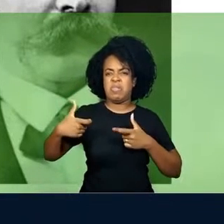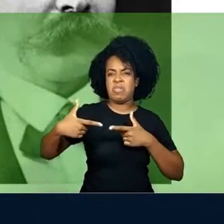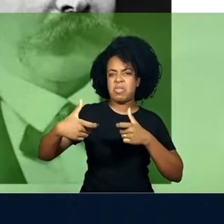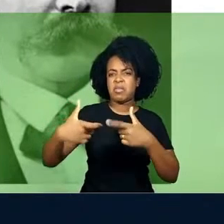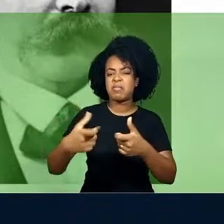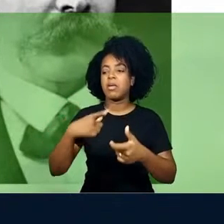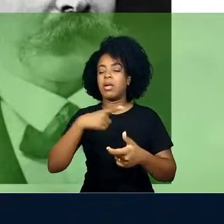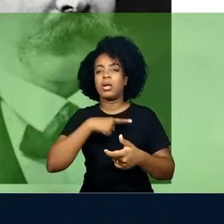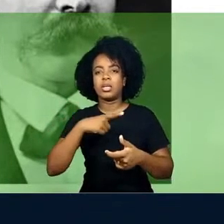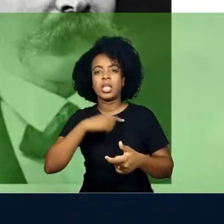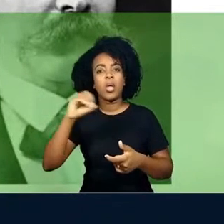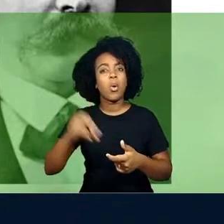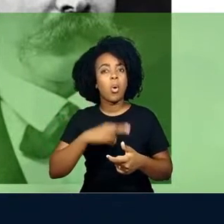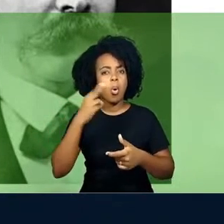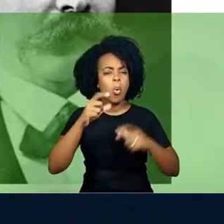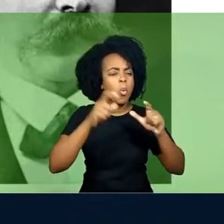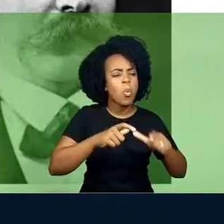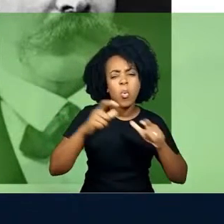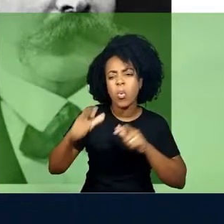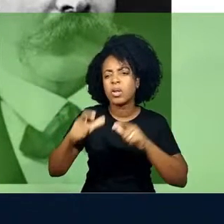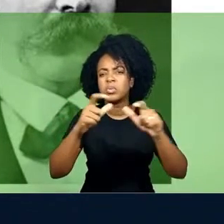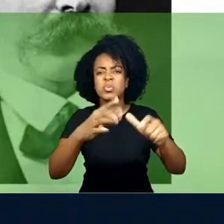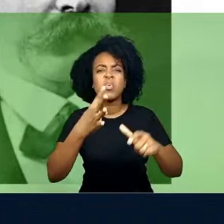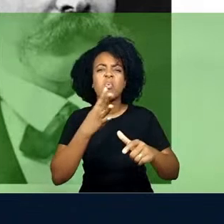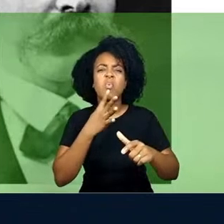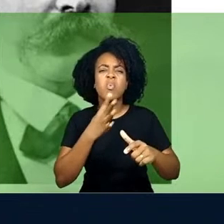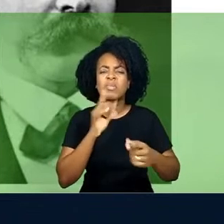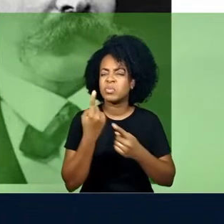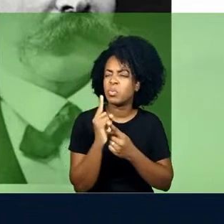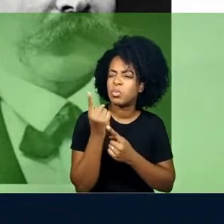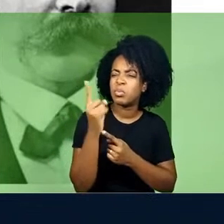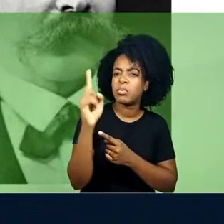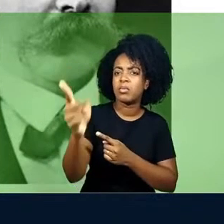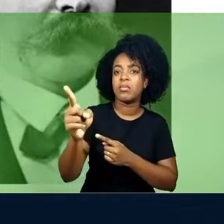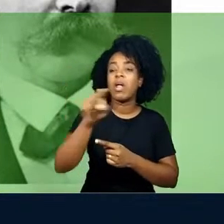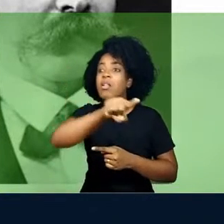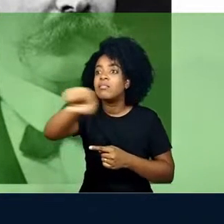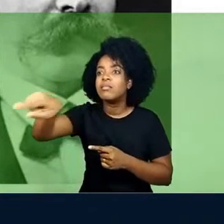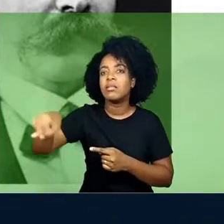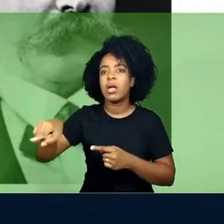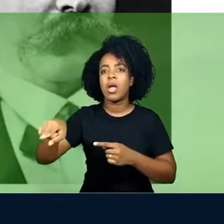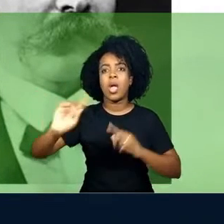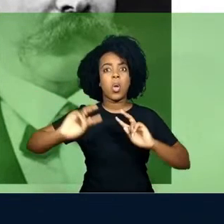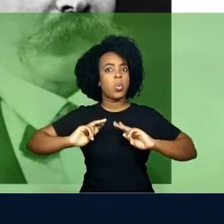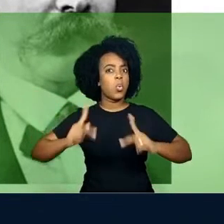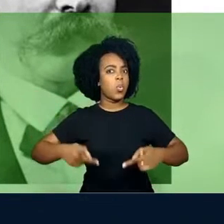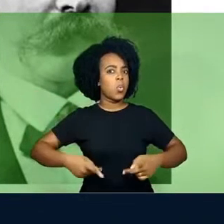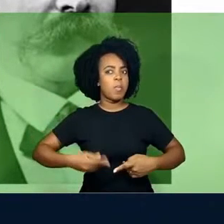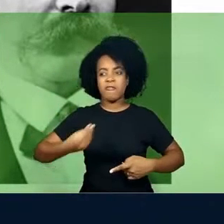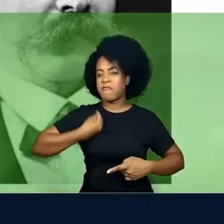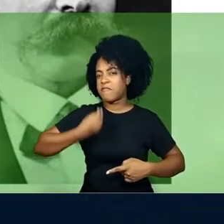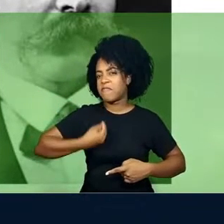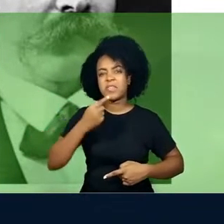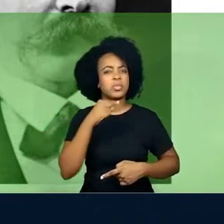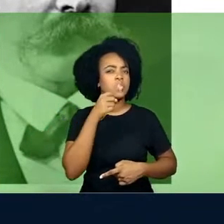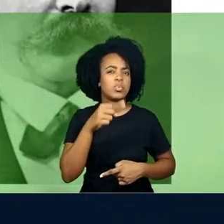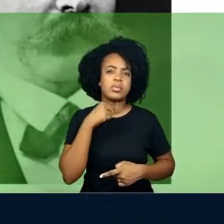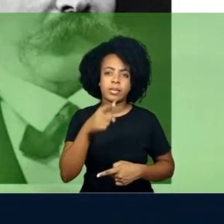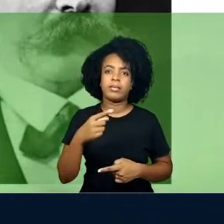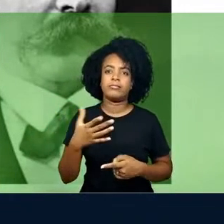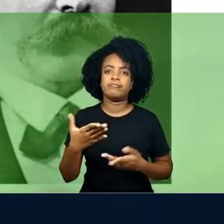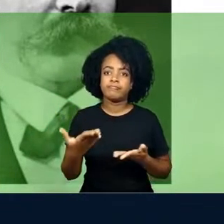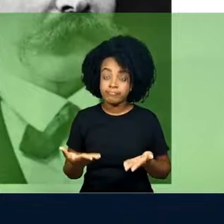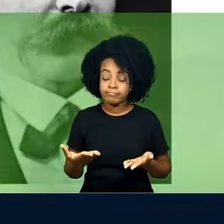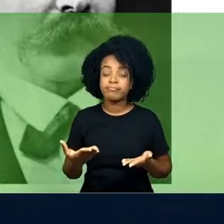entre esses replicantes, ou conhecendo lugares distantes no qual a vida humana não teria condições de